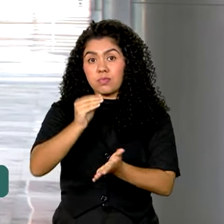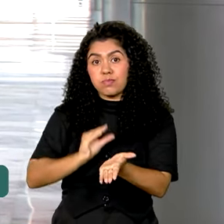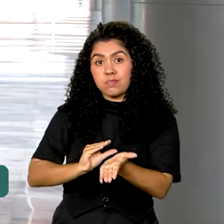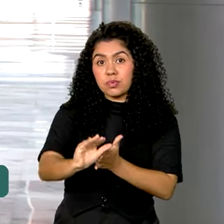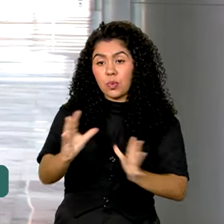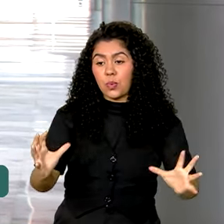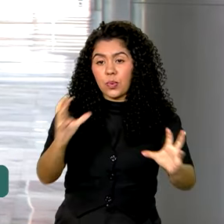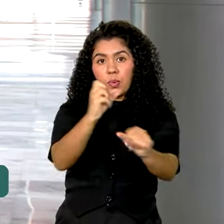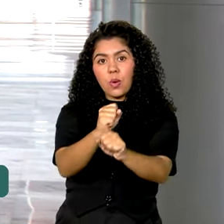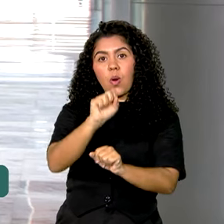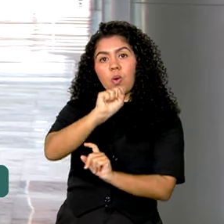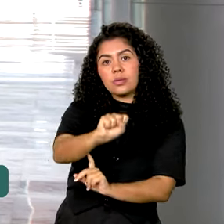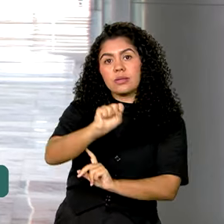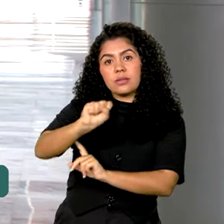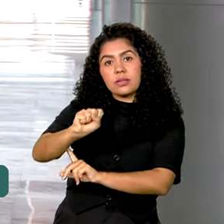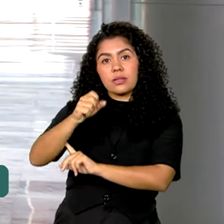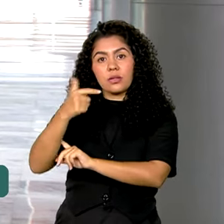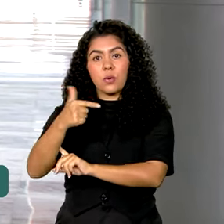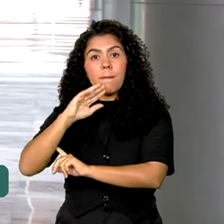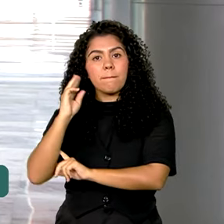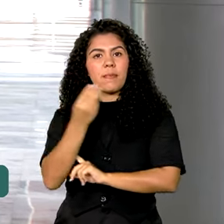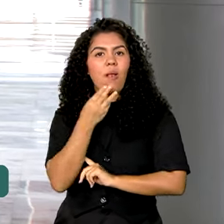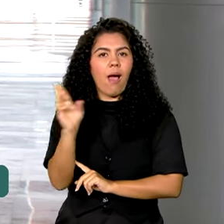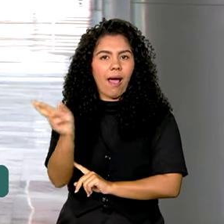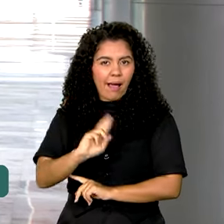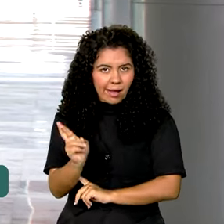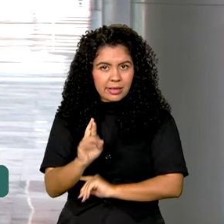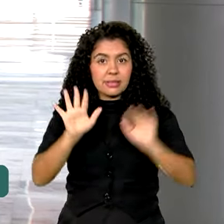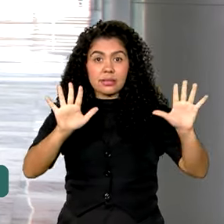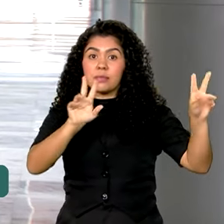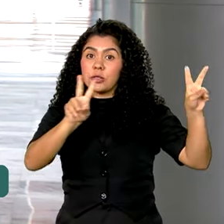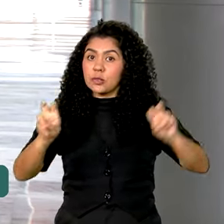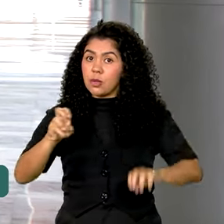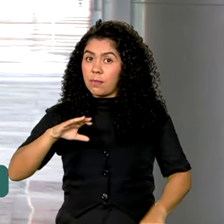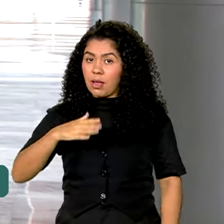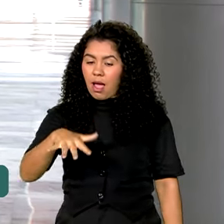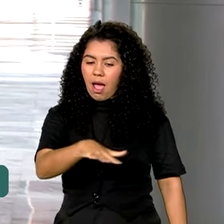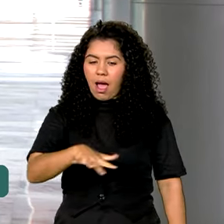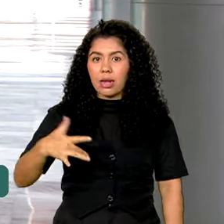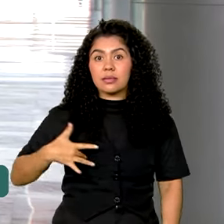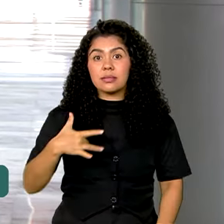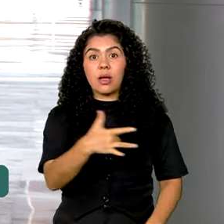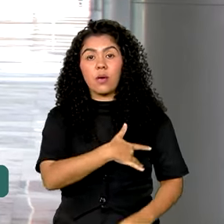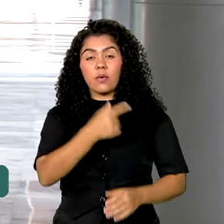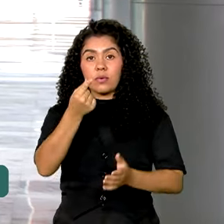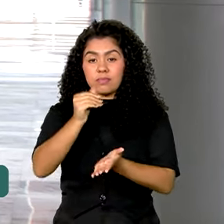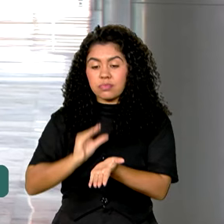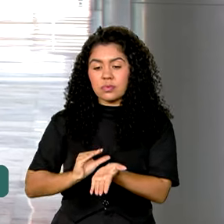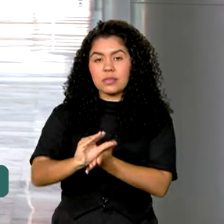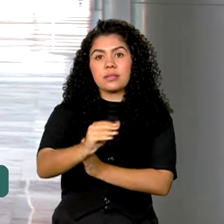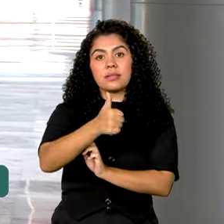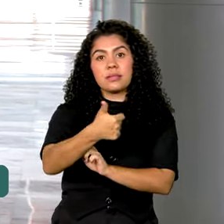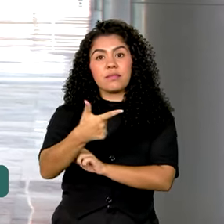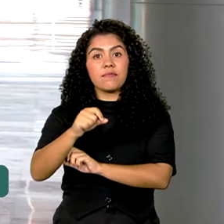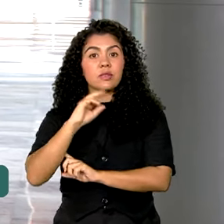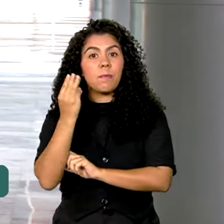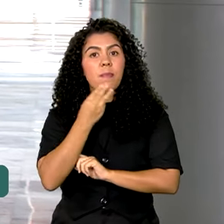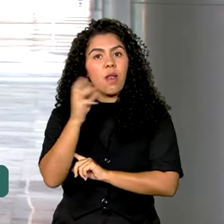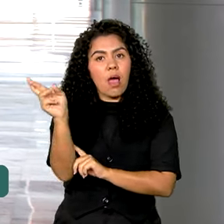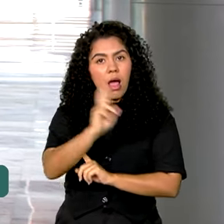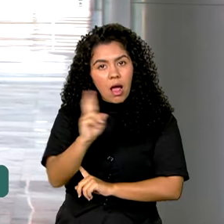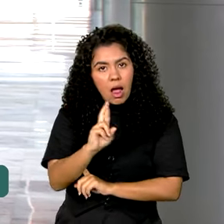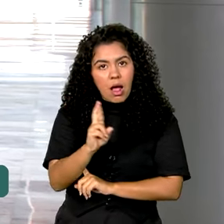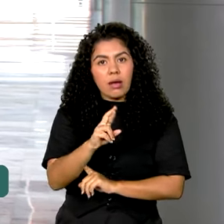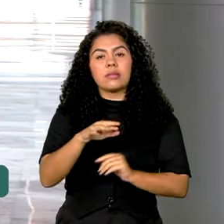882 milhões de reais. Na área da saúde, 120 milhões de reais serão aplicados em quatro